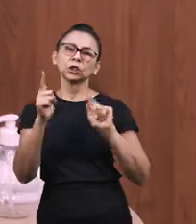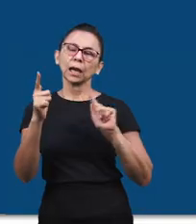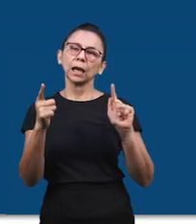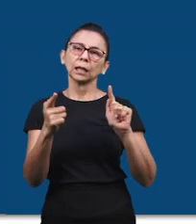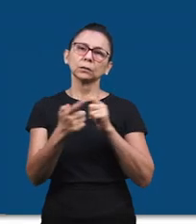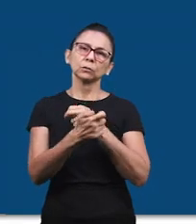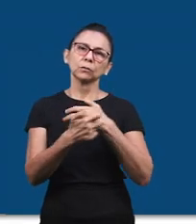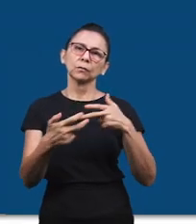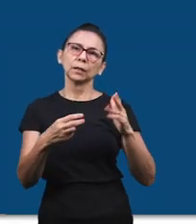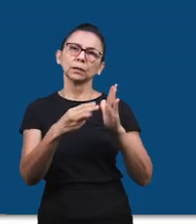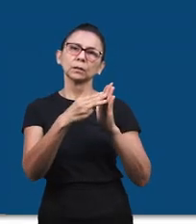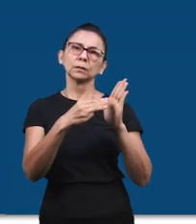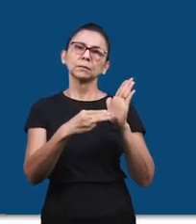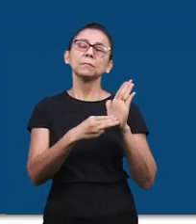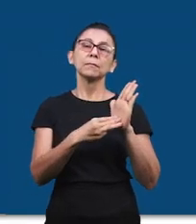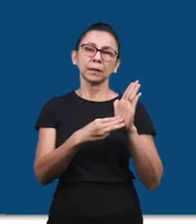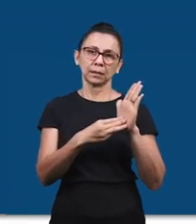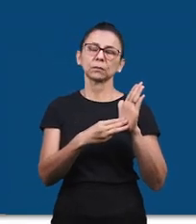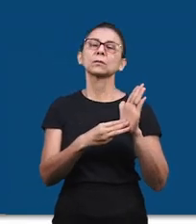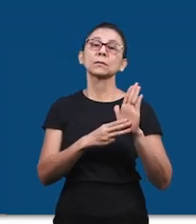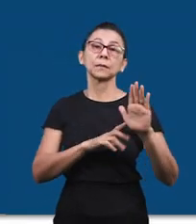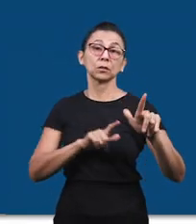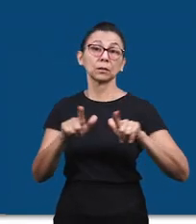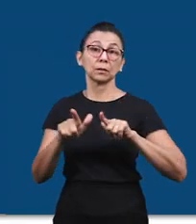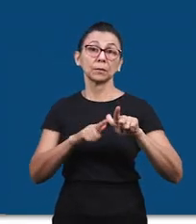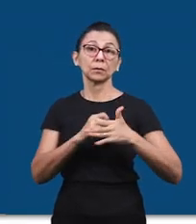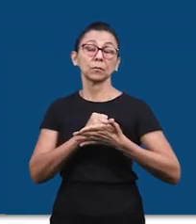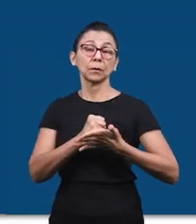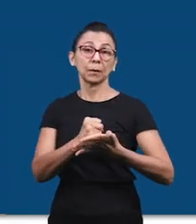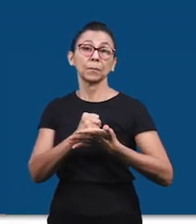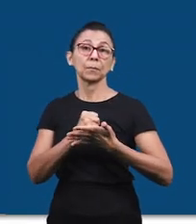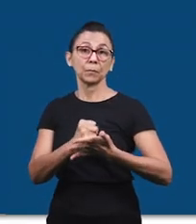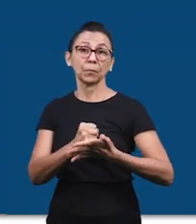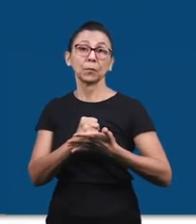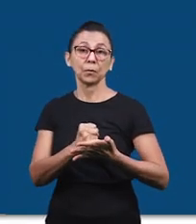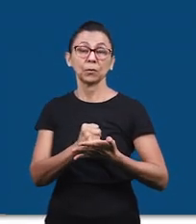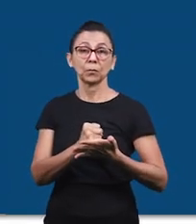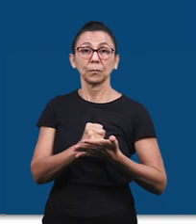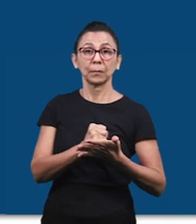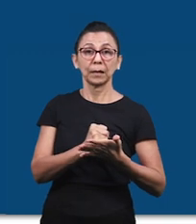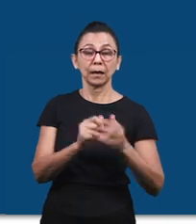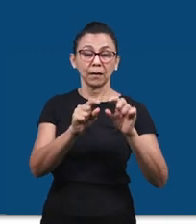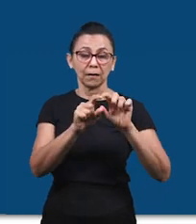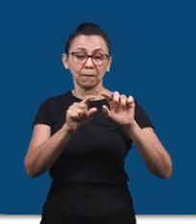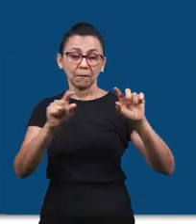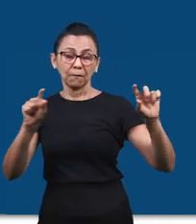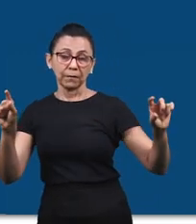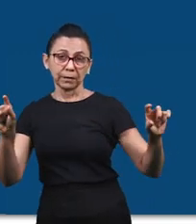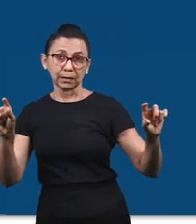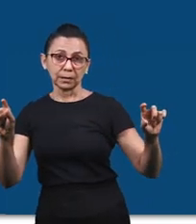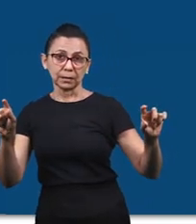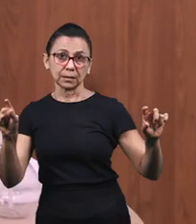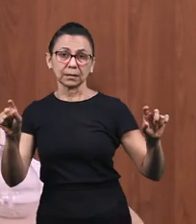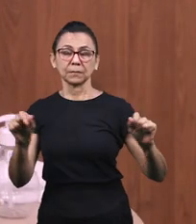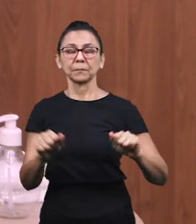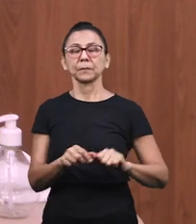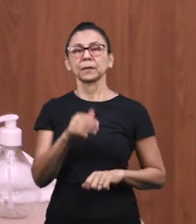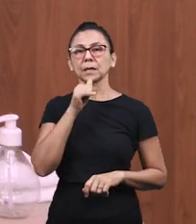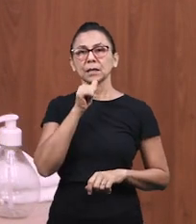envolver várias metodologias para a gente poder trabalhar no apoio da construção de frases. Por exemplo,